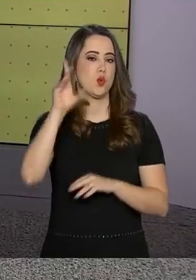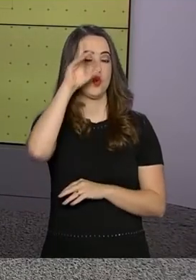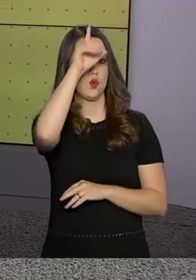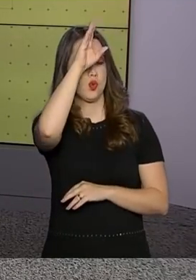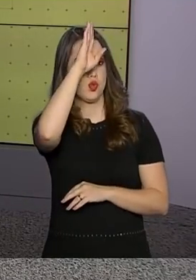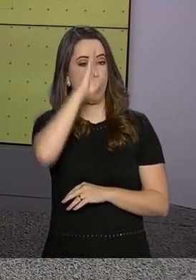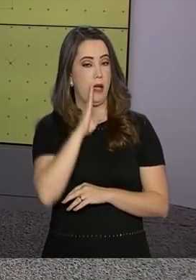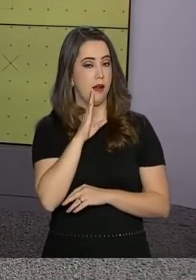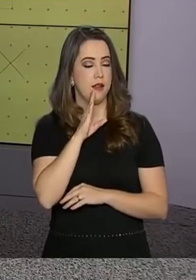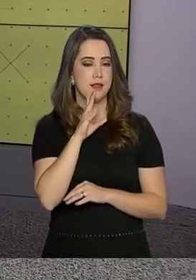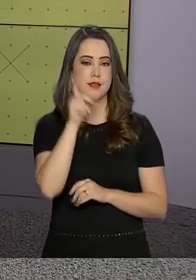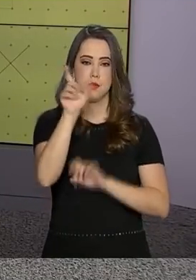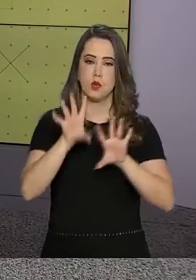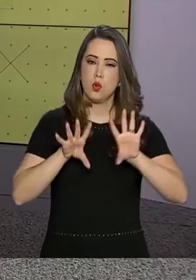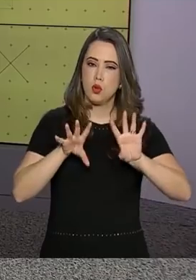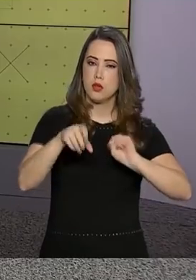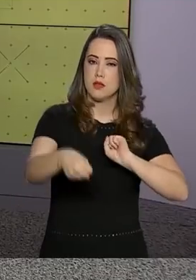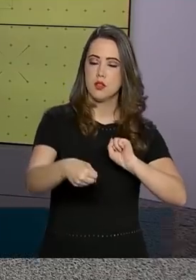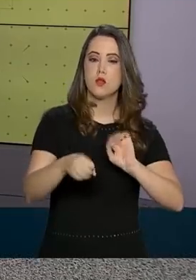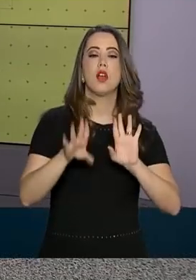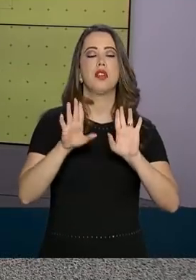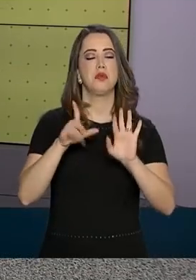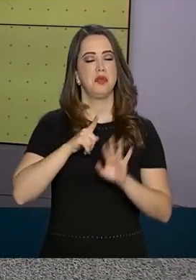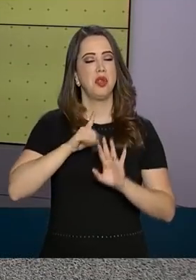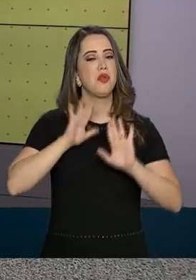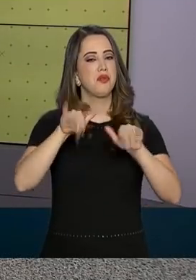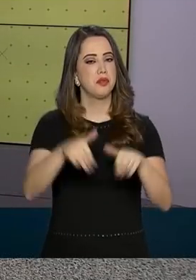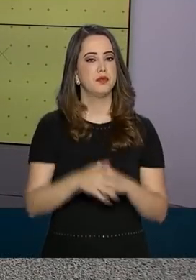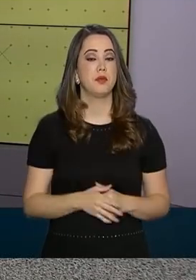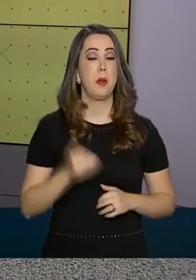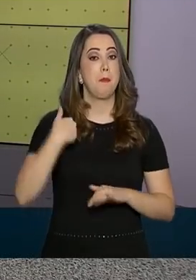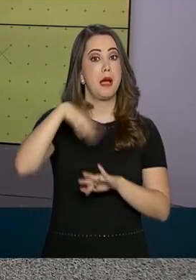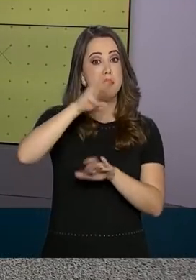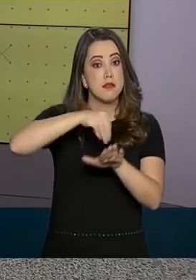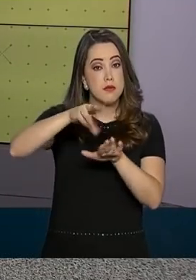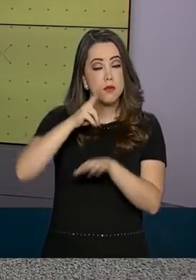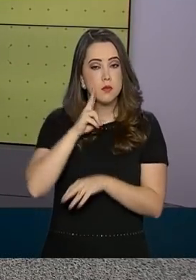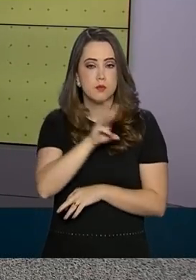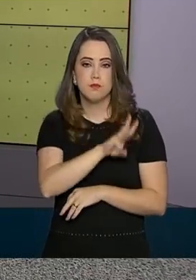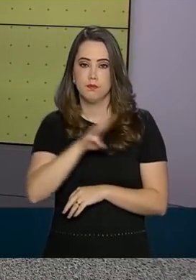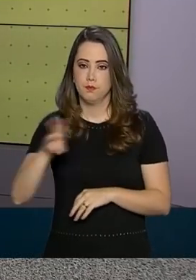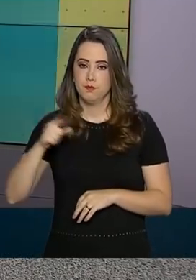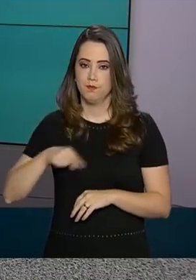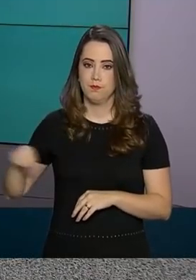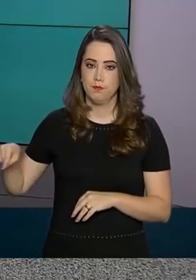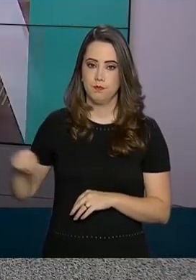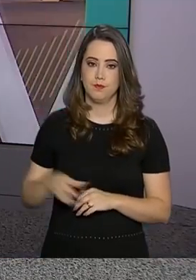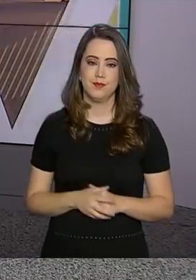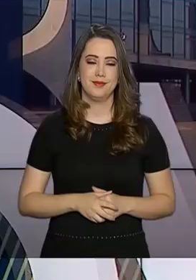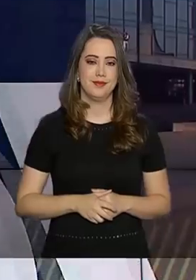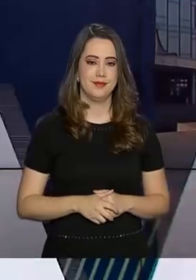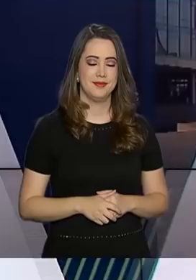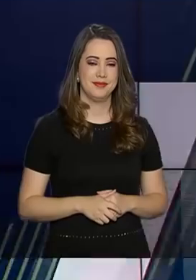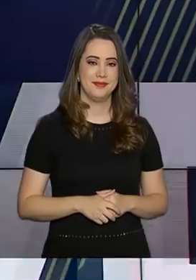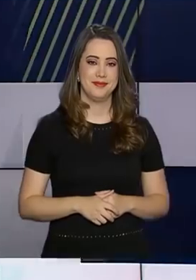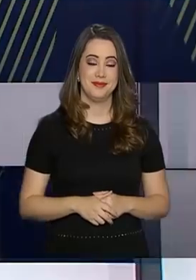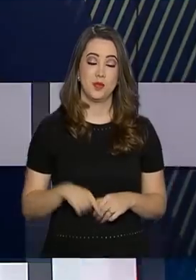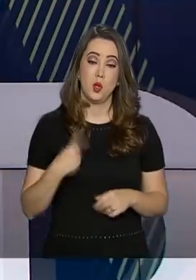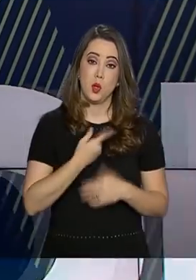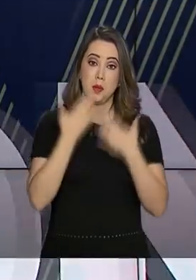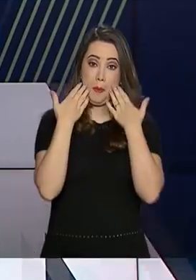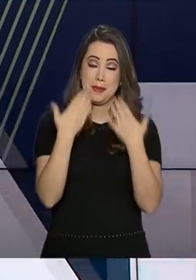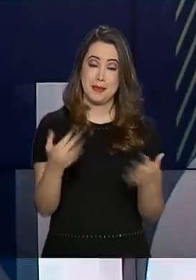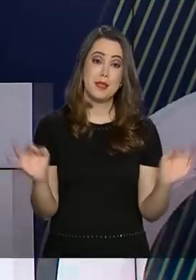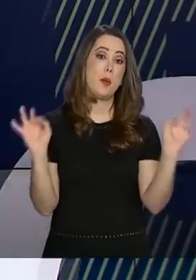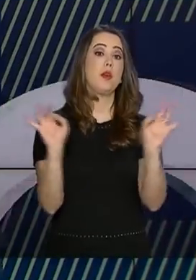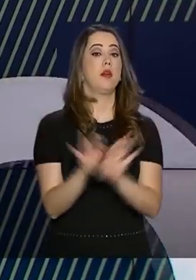e os participantes vão receber certificados. Mais informações você encontra no site que aparece aqui na tela. E o governo